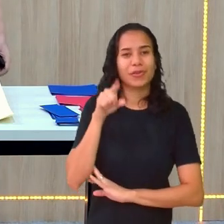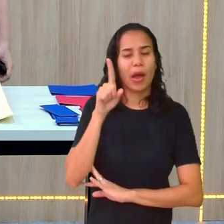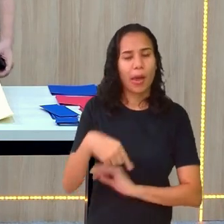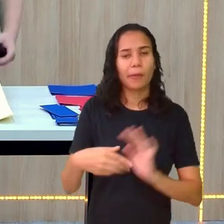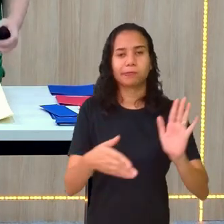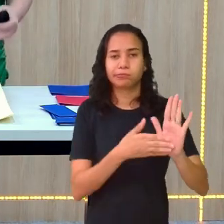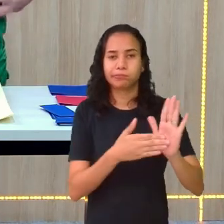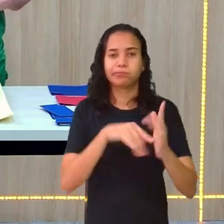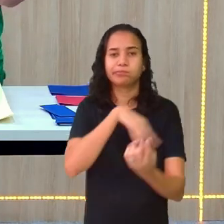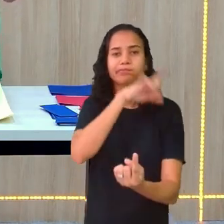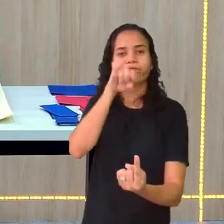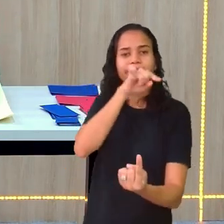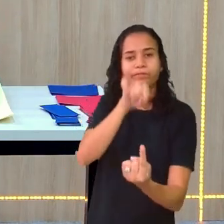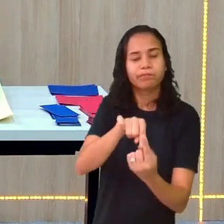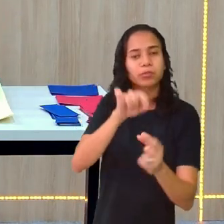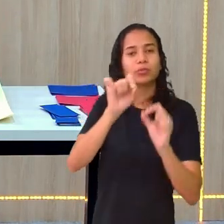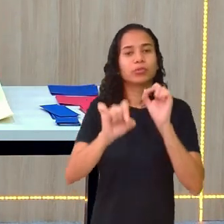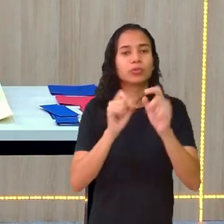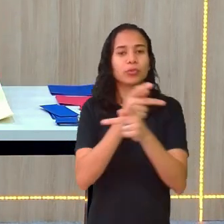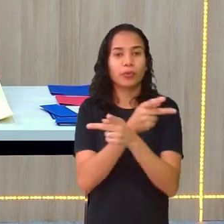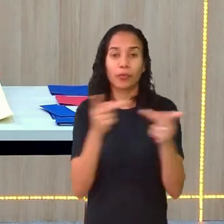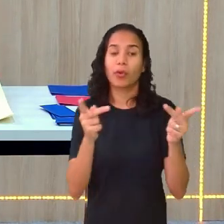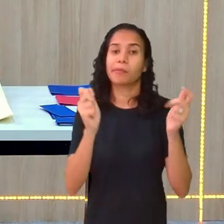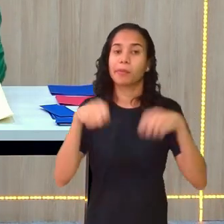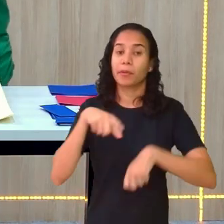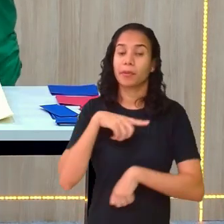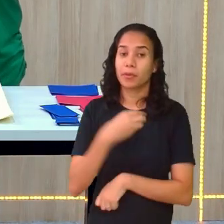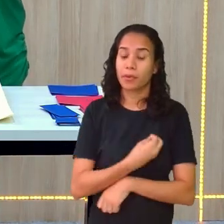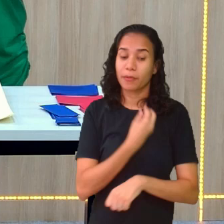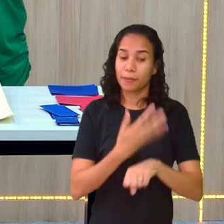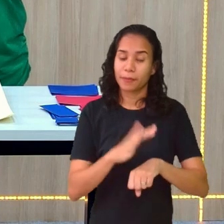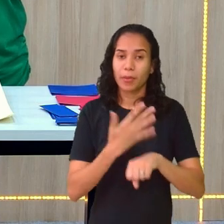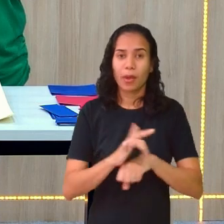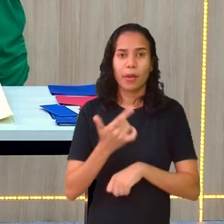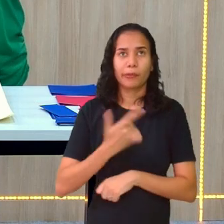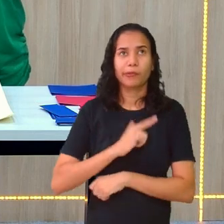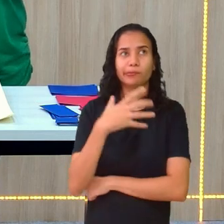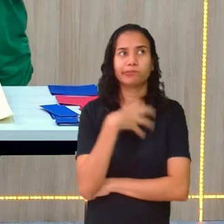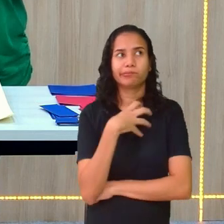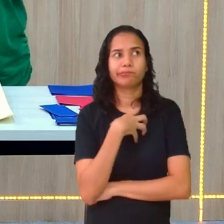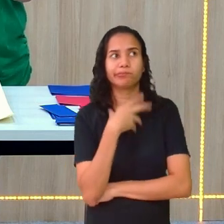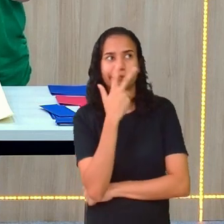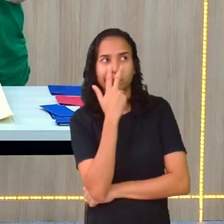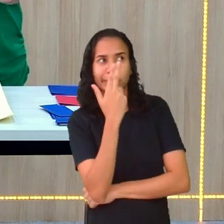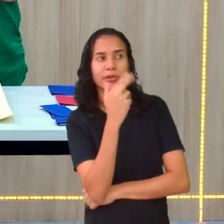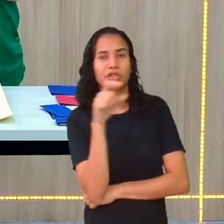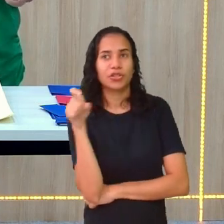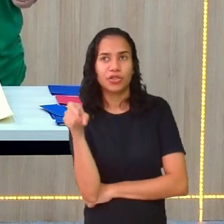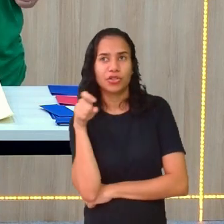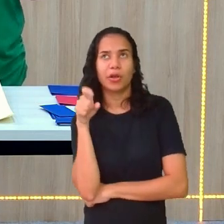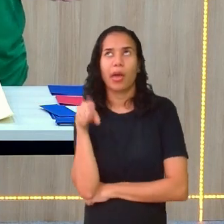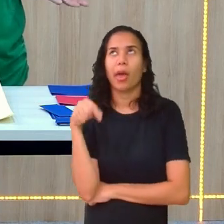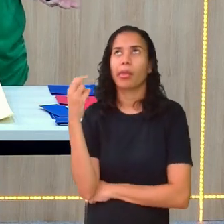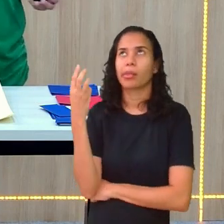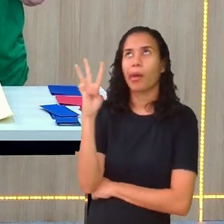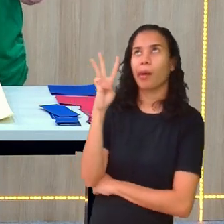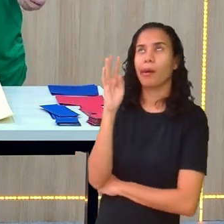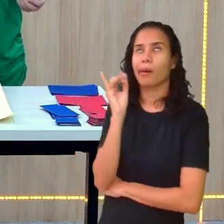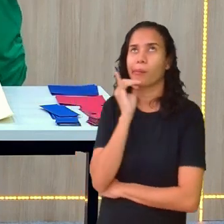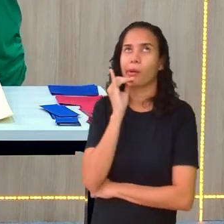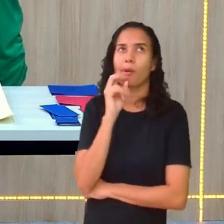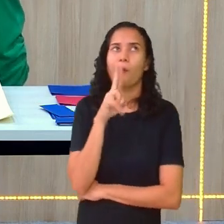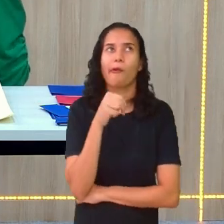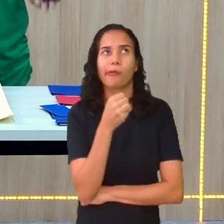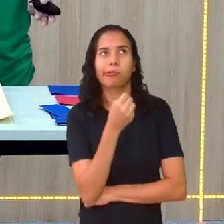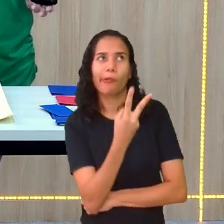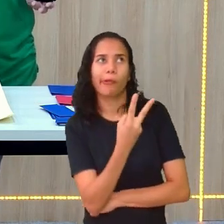proposital, para que você, quando estiver manipulando, não ache que o X é 3, por exemplo, ou